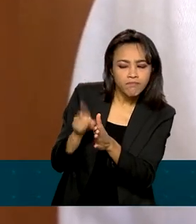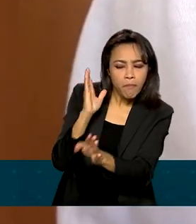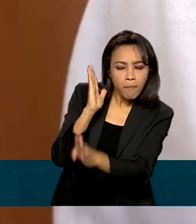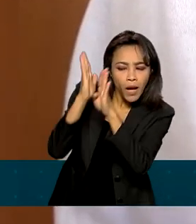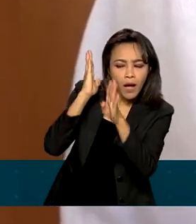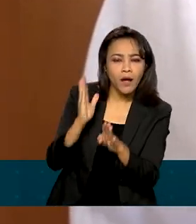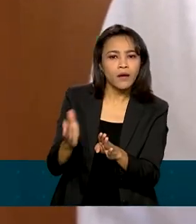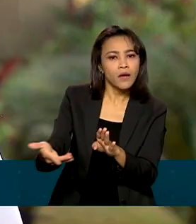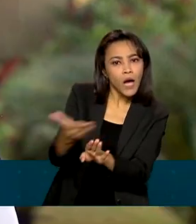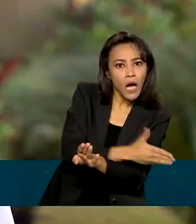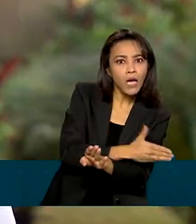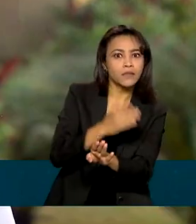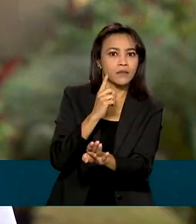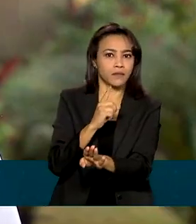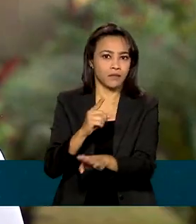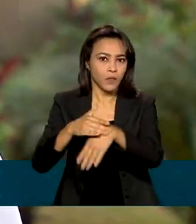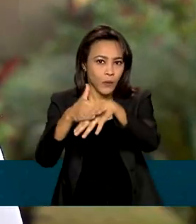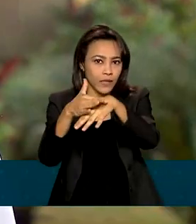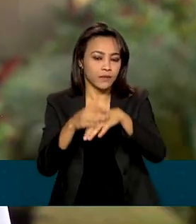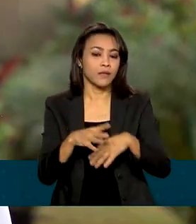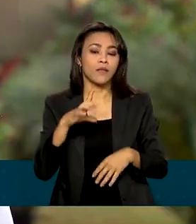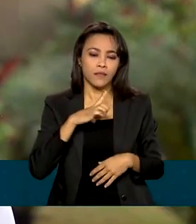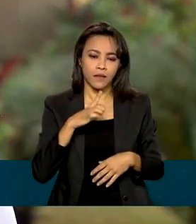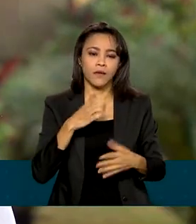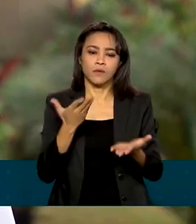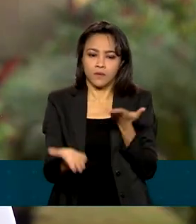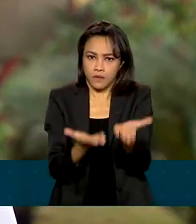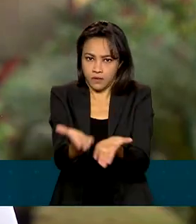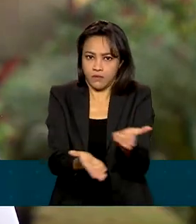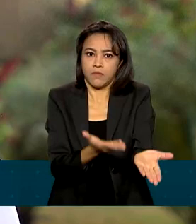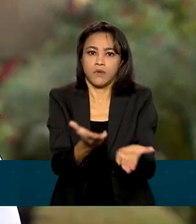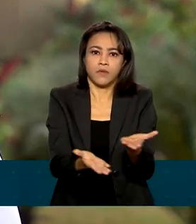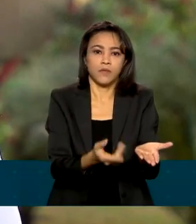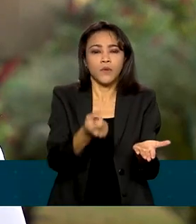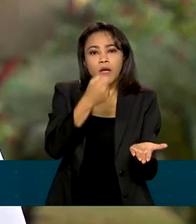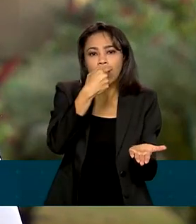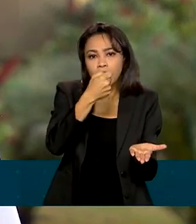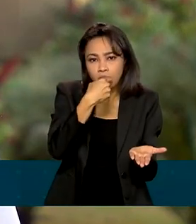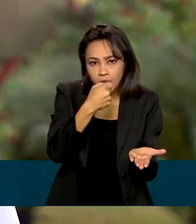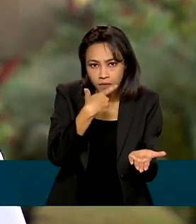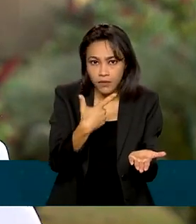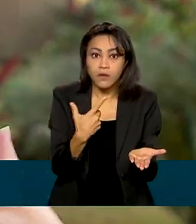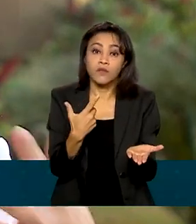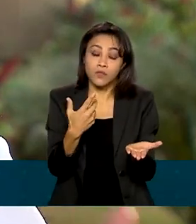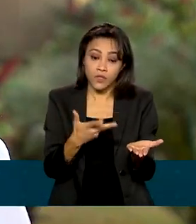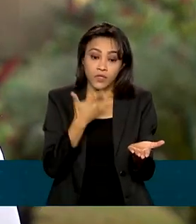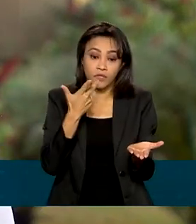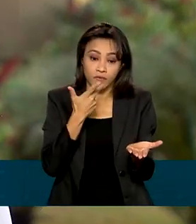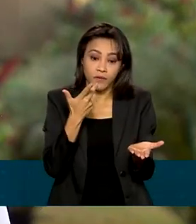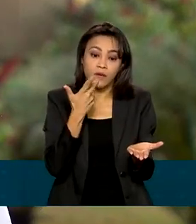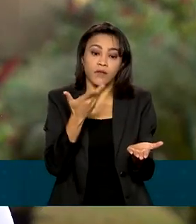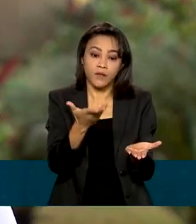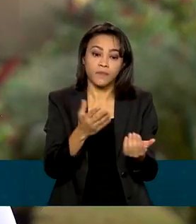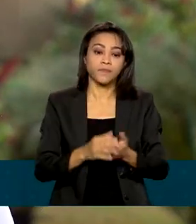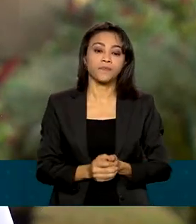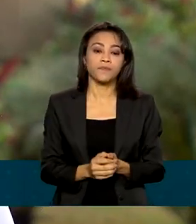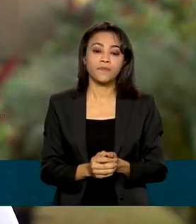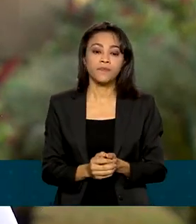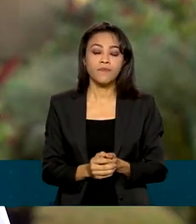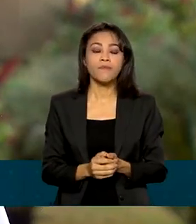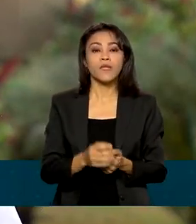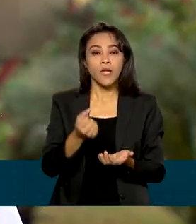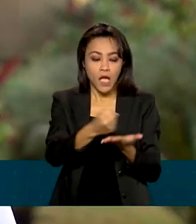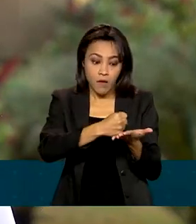precoce da doença. Os tratamentos vão passar, então, por medicamentos que a gente chama de antidiabéticos, de